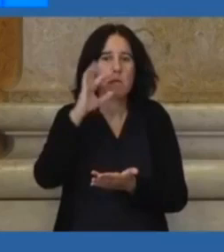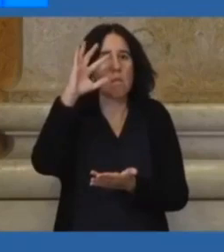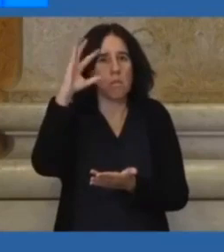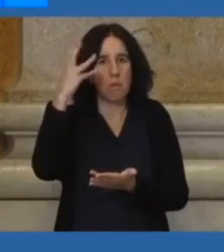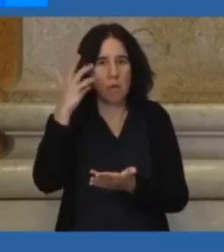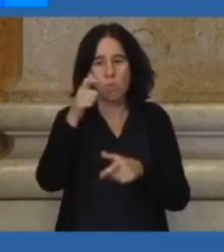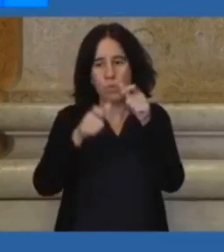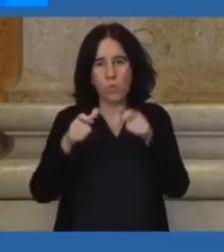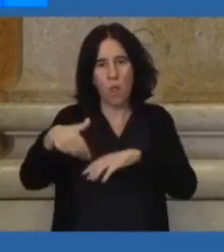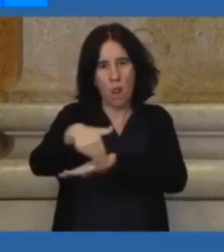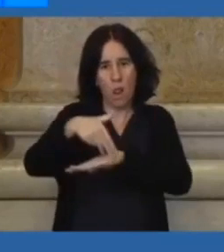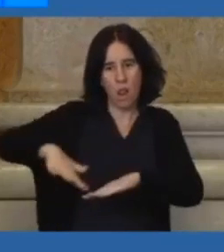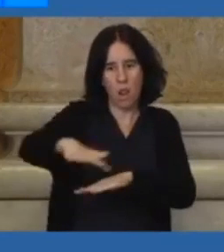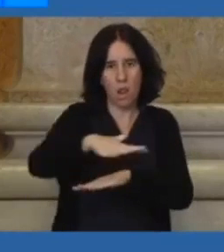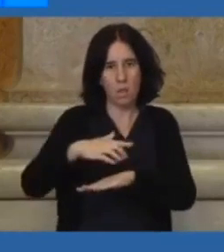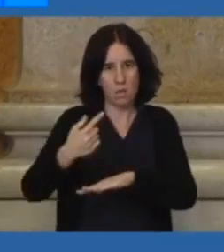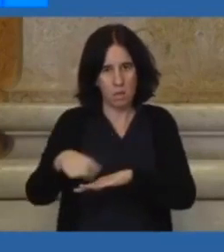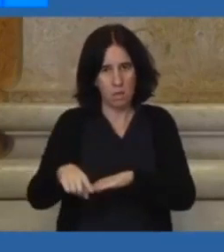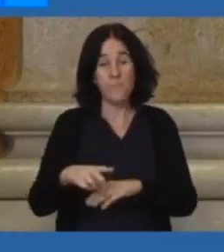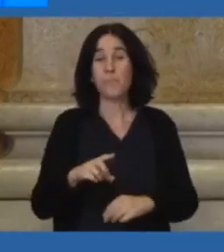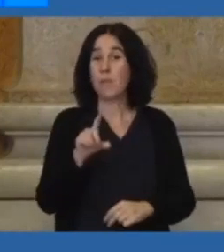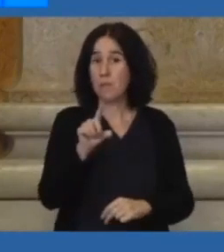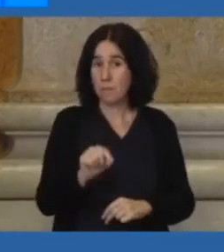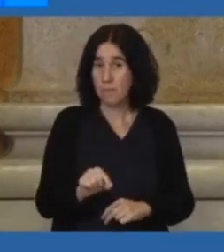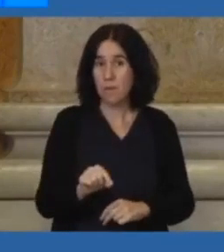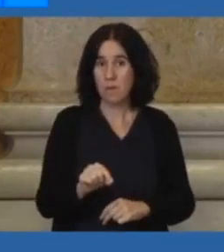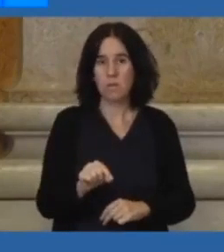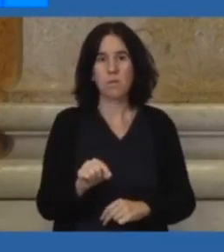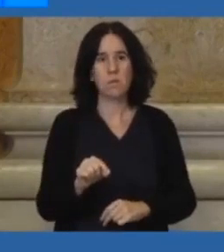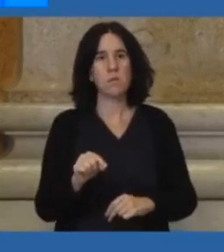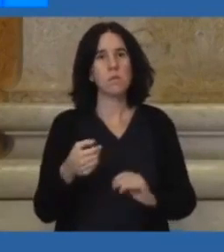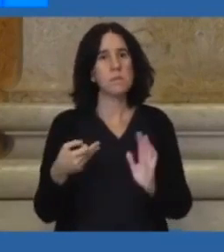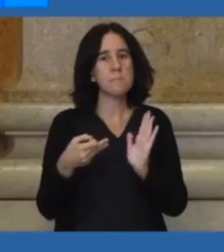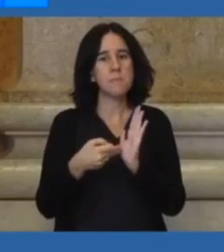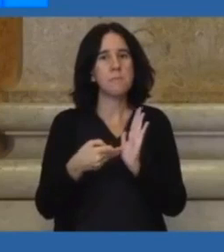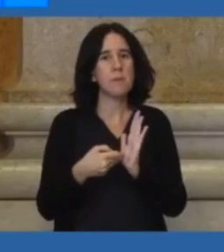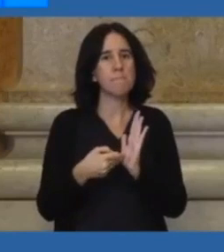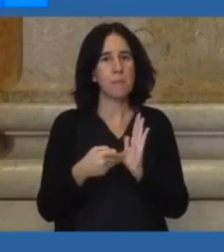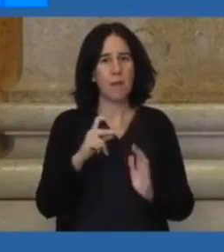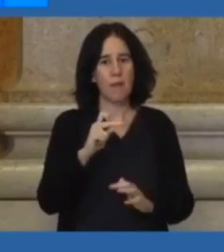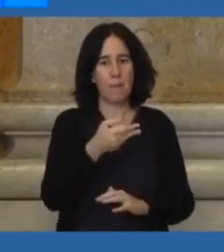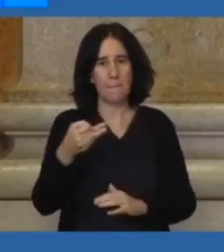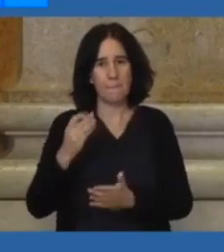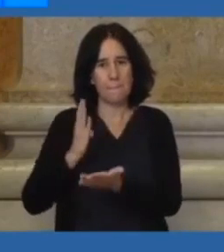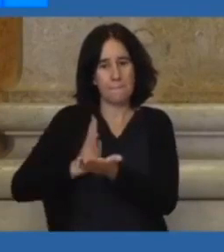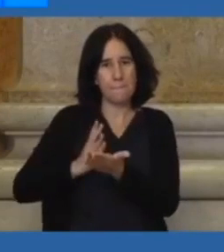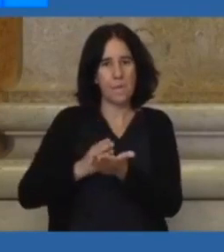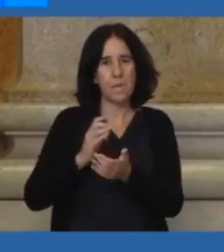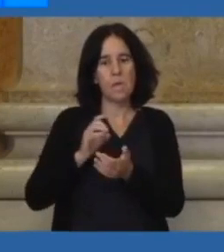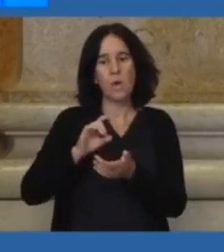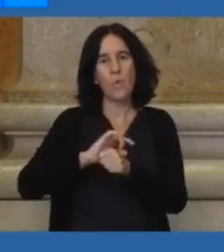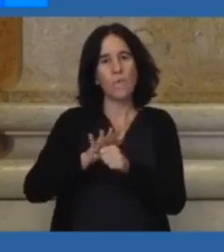outras pessoas na via pública, e também a utilização da aplicação Stay Away